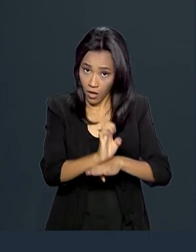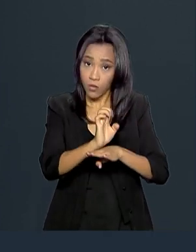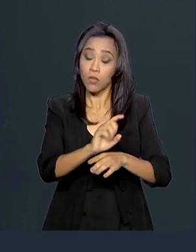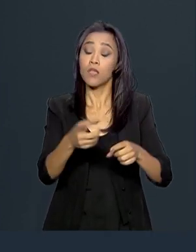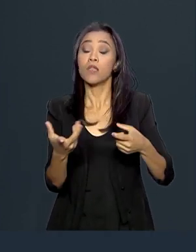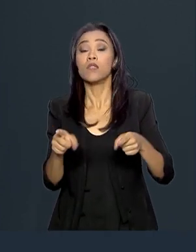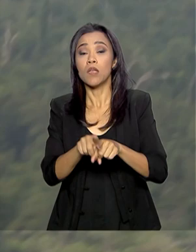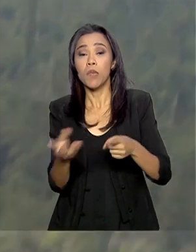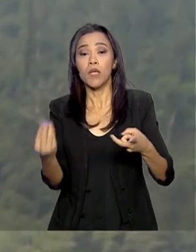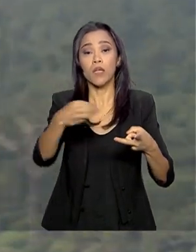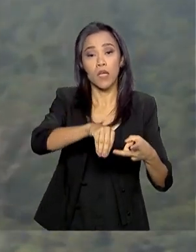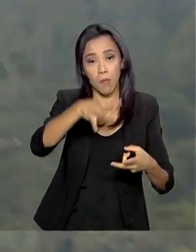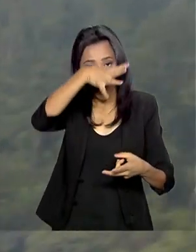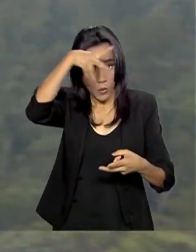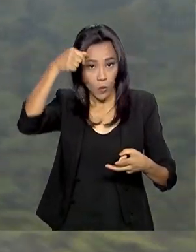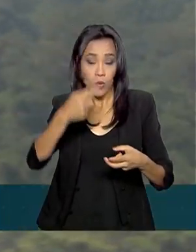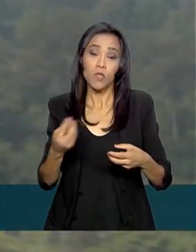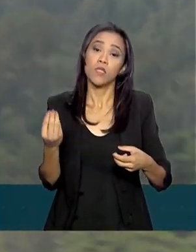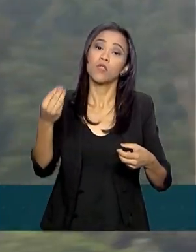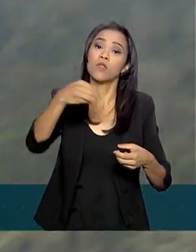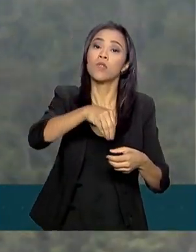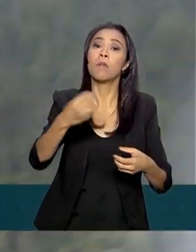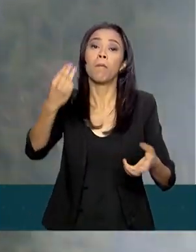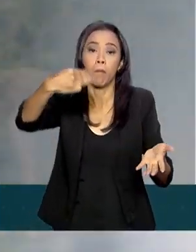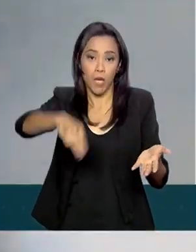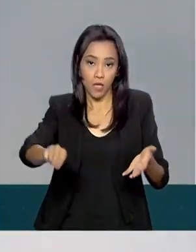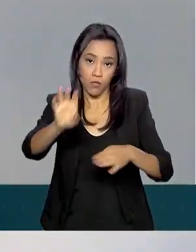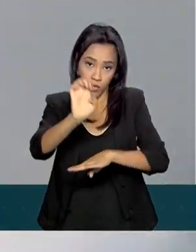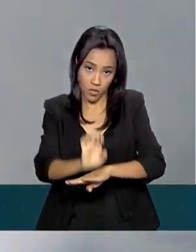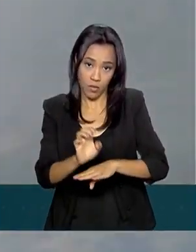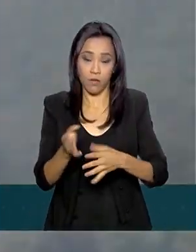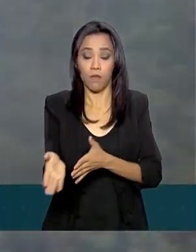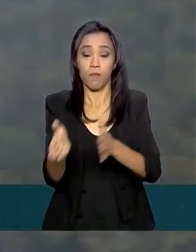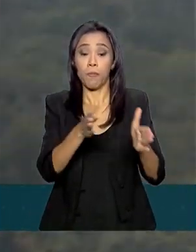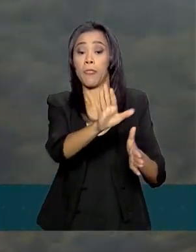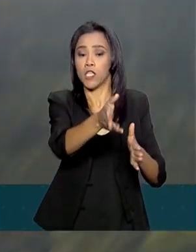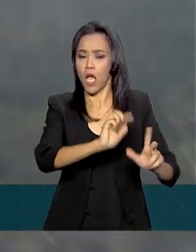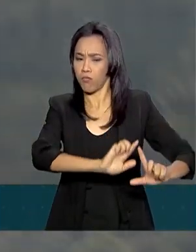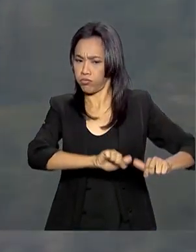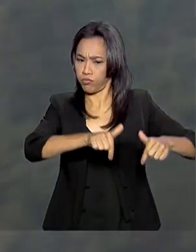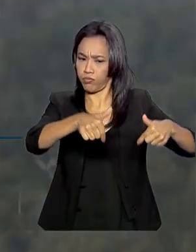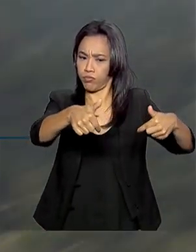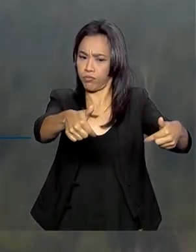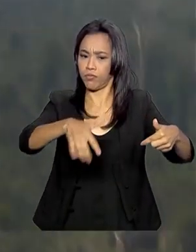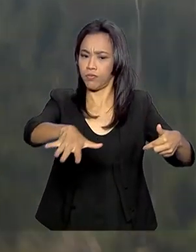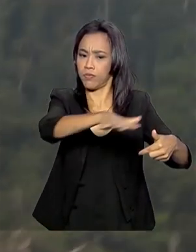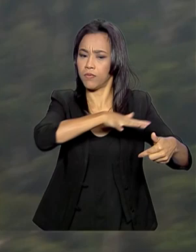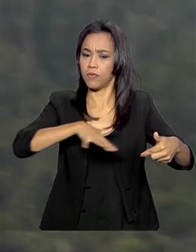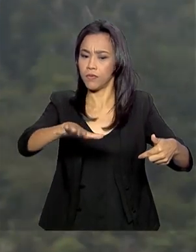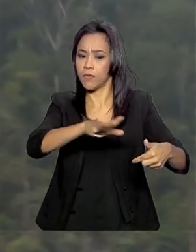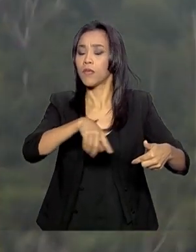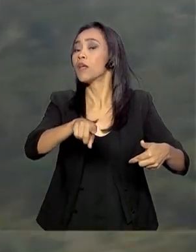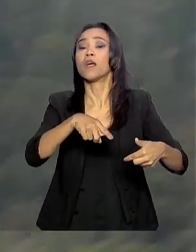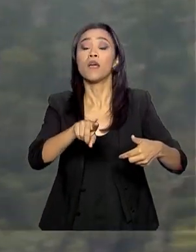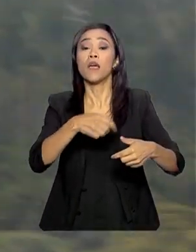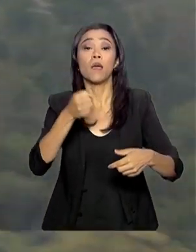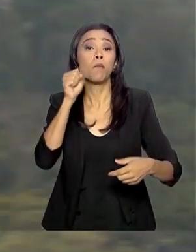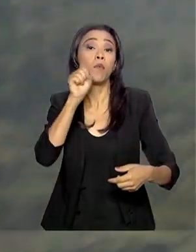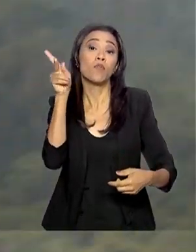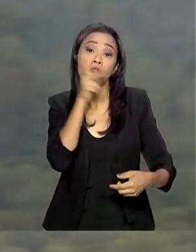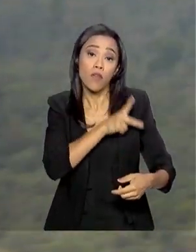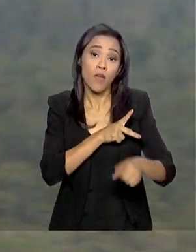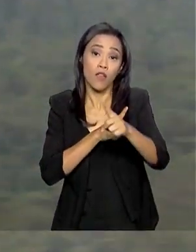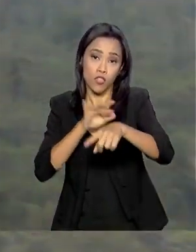Mato Grosso e Maranhão. As forças armadas já estão atuando em Porto Velho, Rondônia, com duas aeronaves C-130